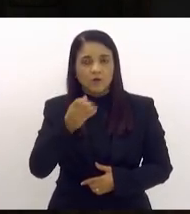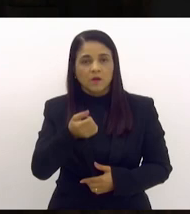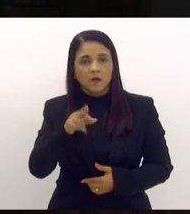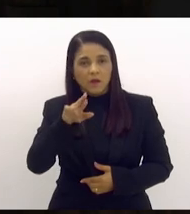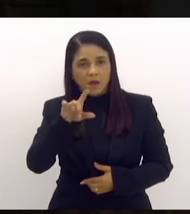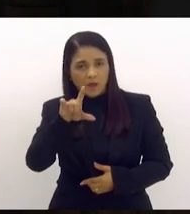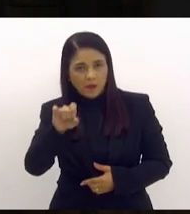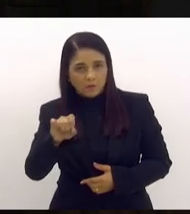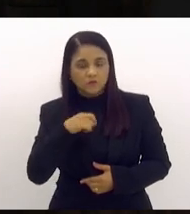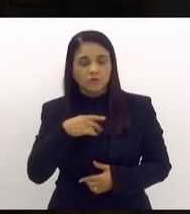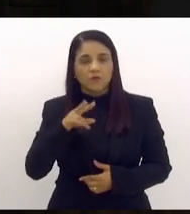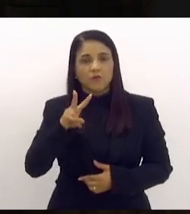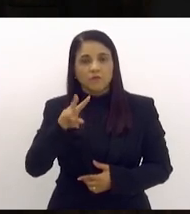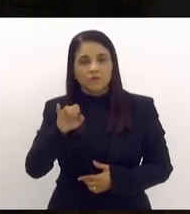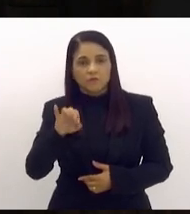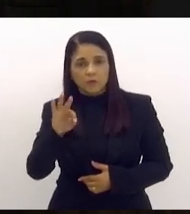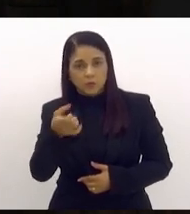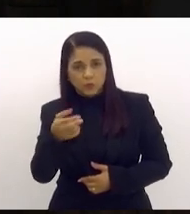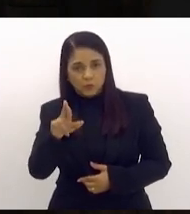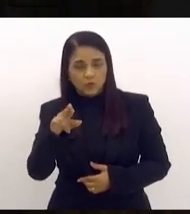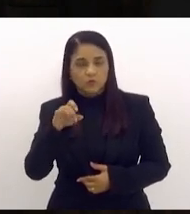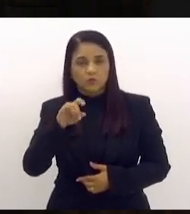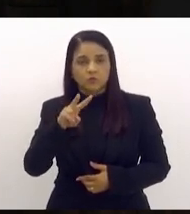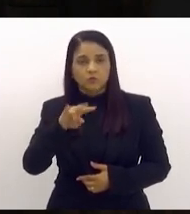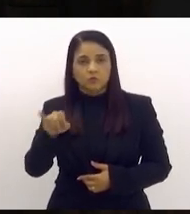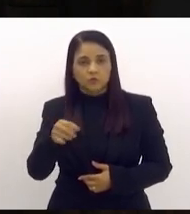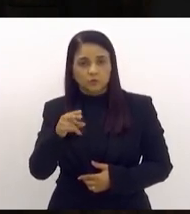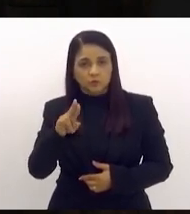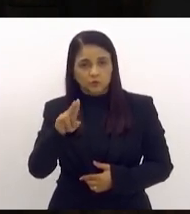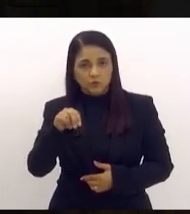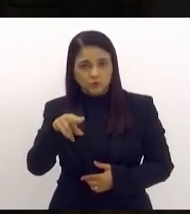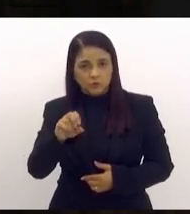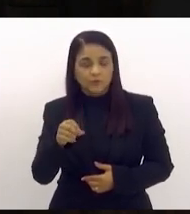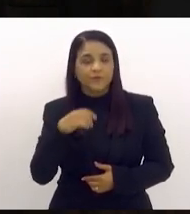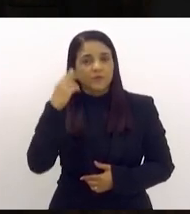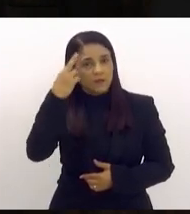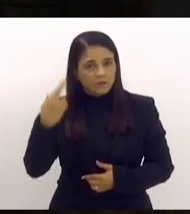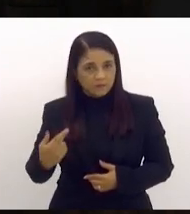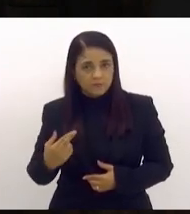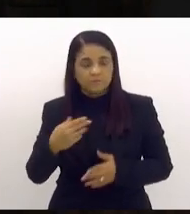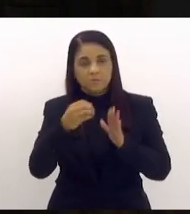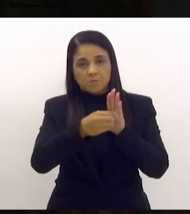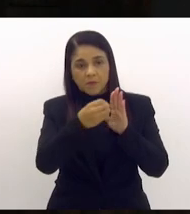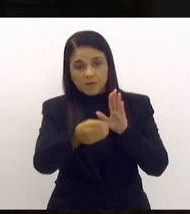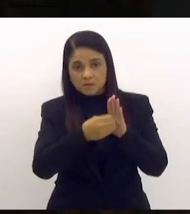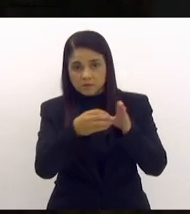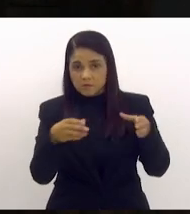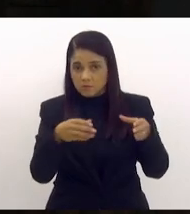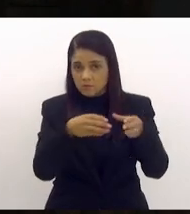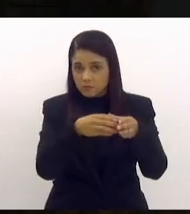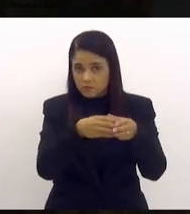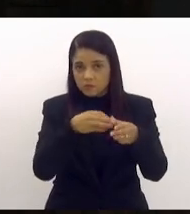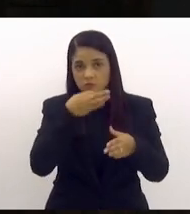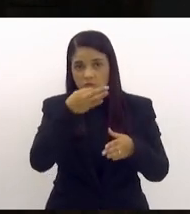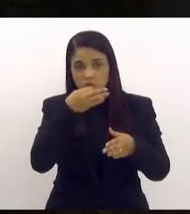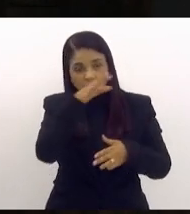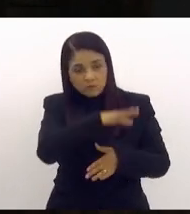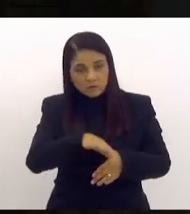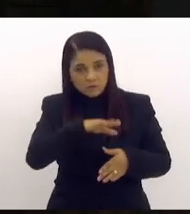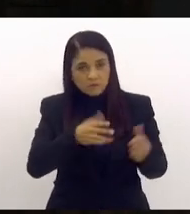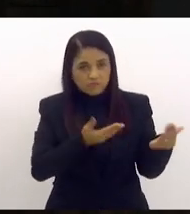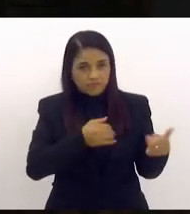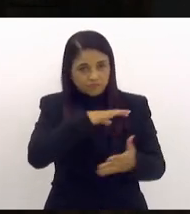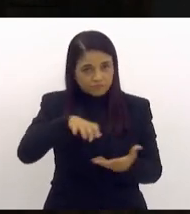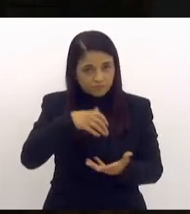Márcio Pacheco, Vitor Júnior e Renata Souza. Pendentes de pareceres às comissões de assuntos da criança e do adolescente e do